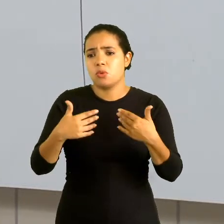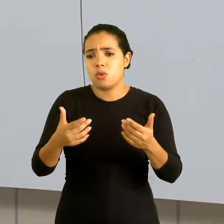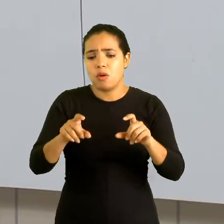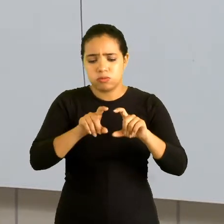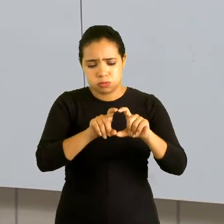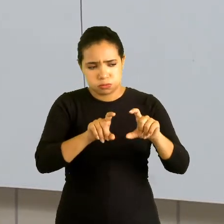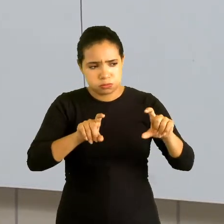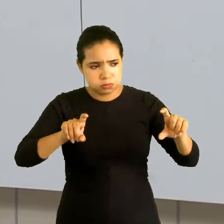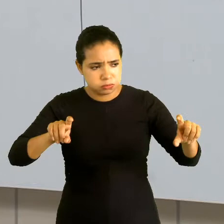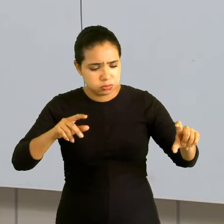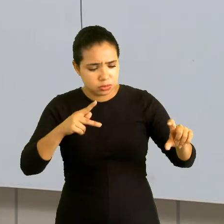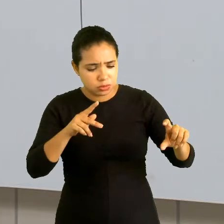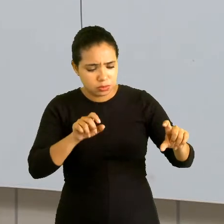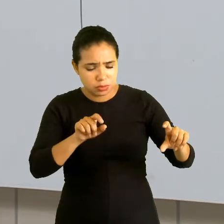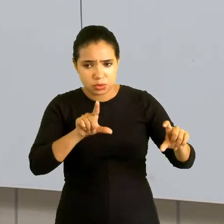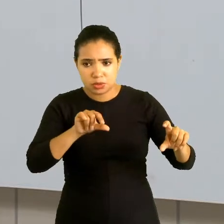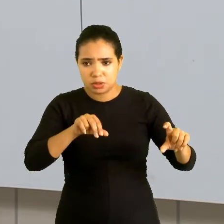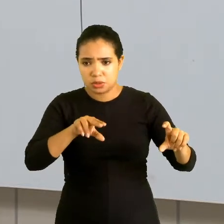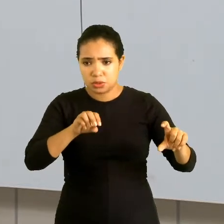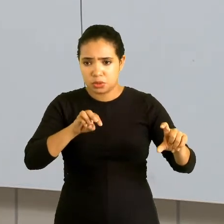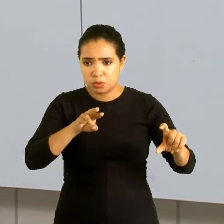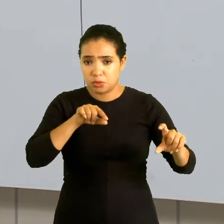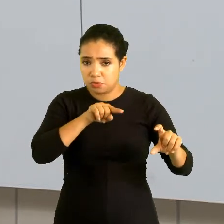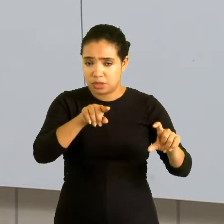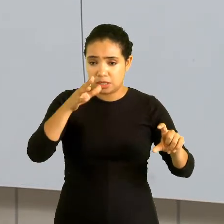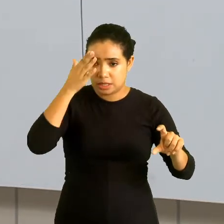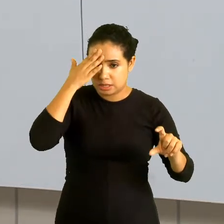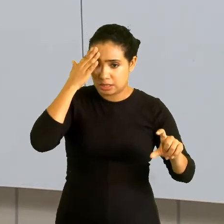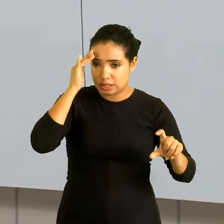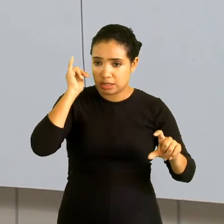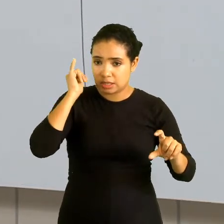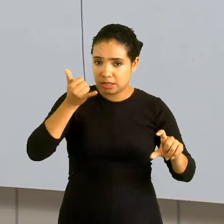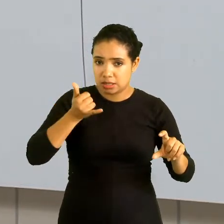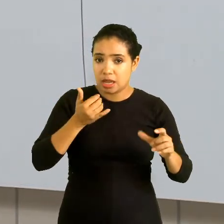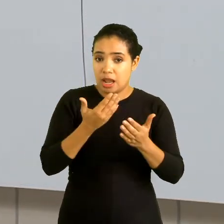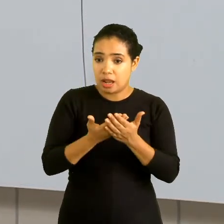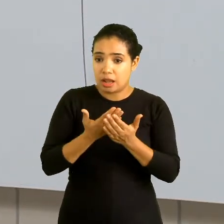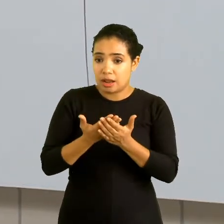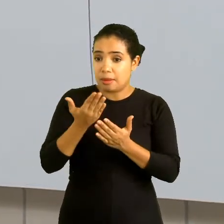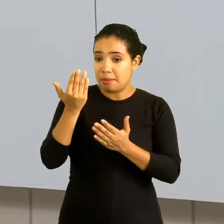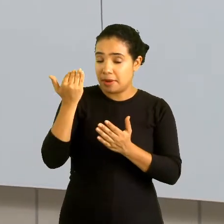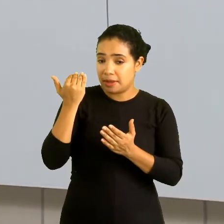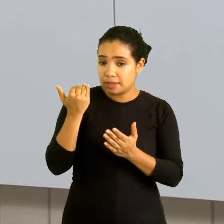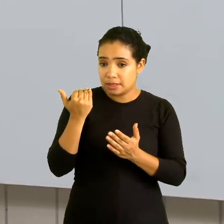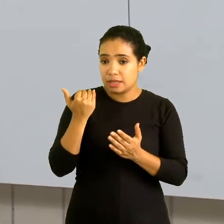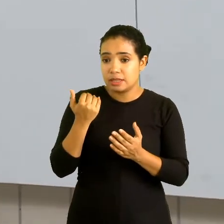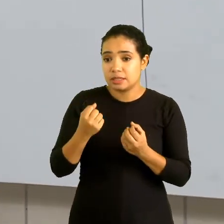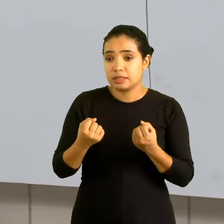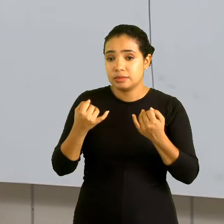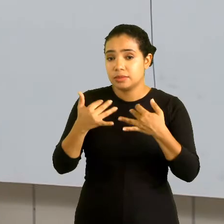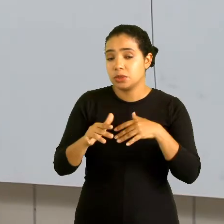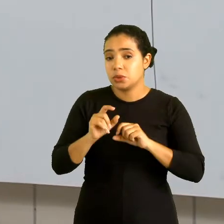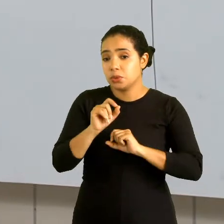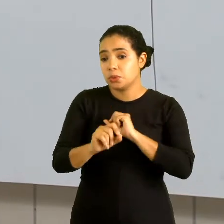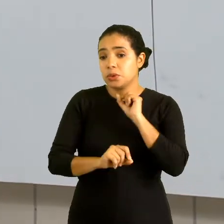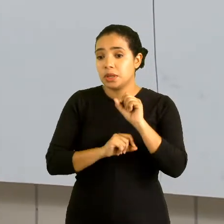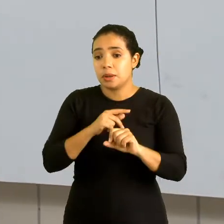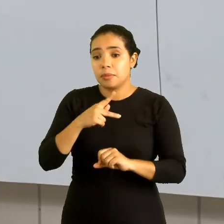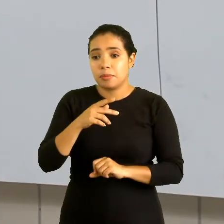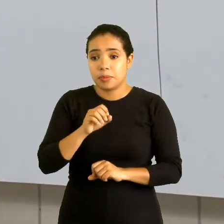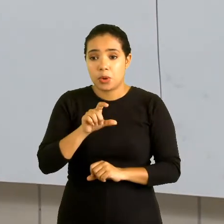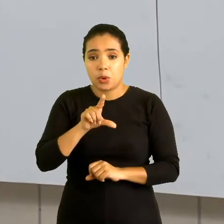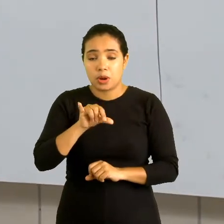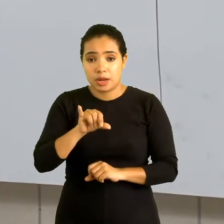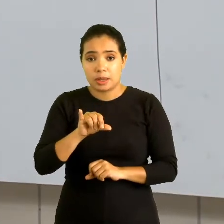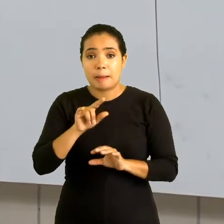polinômio, vocês saberiam me dizer? Olha que isso a gente viu lá nas aulas anteriores quando nós definimos o que era um polinômio. Só